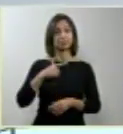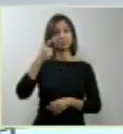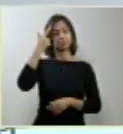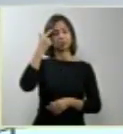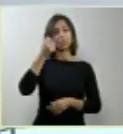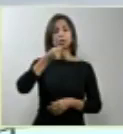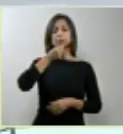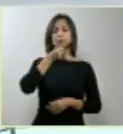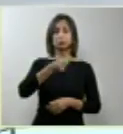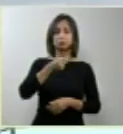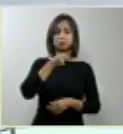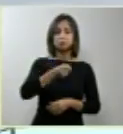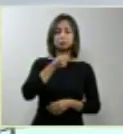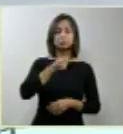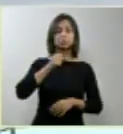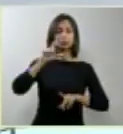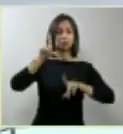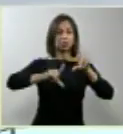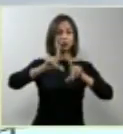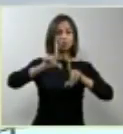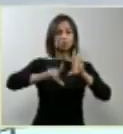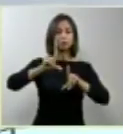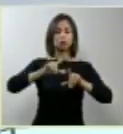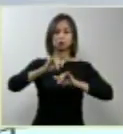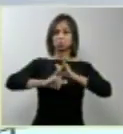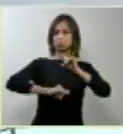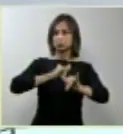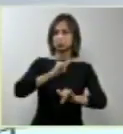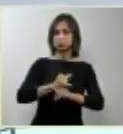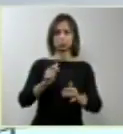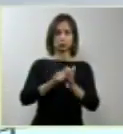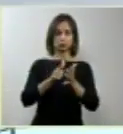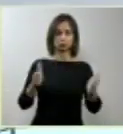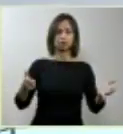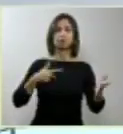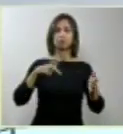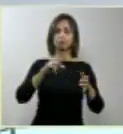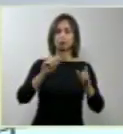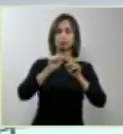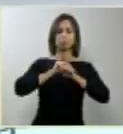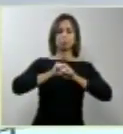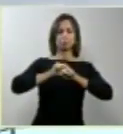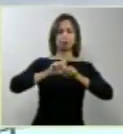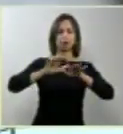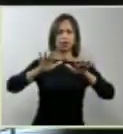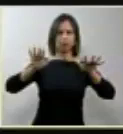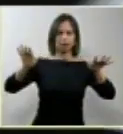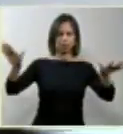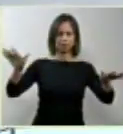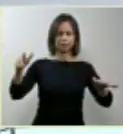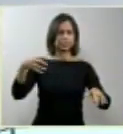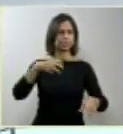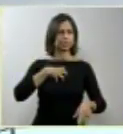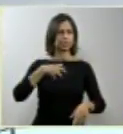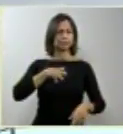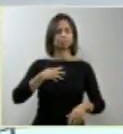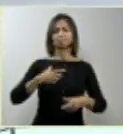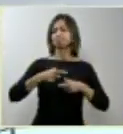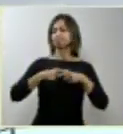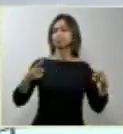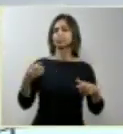de difundir essas informações, o que eu reputo dá maior importância e